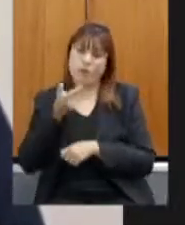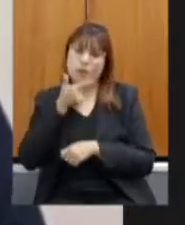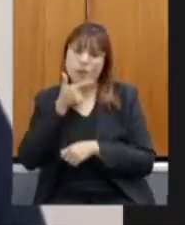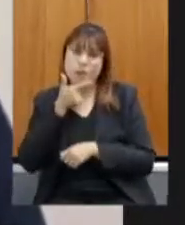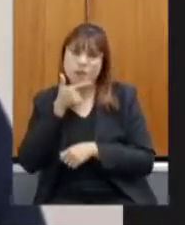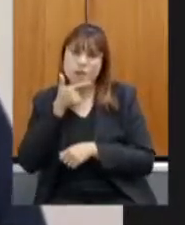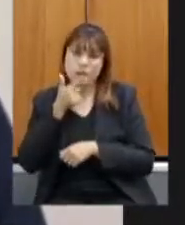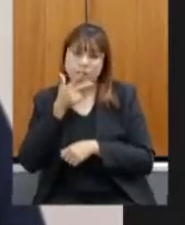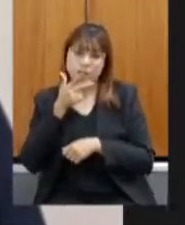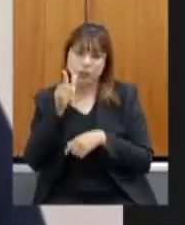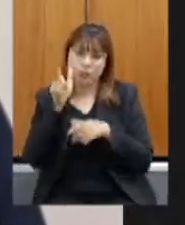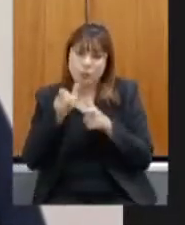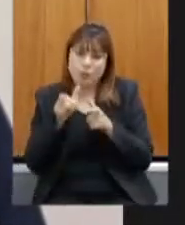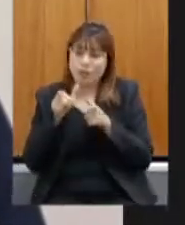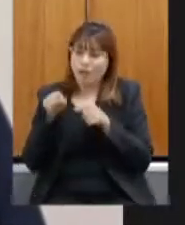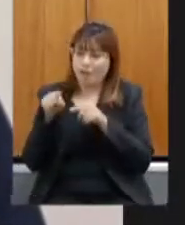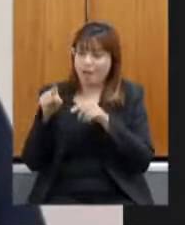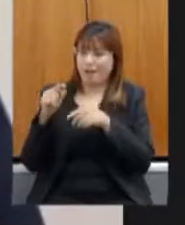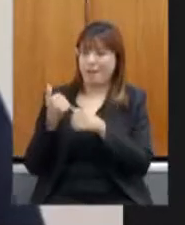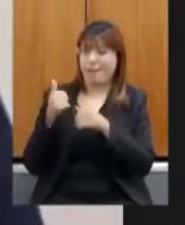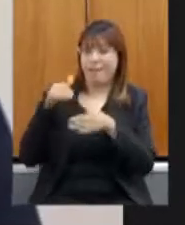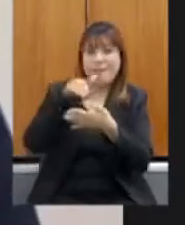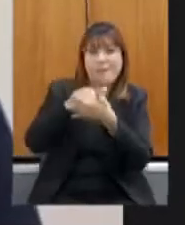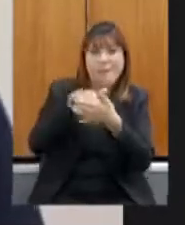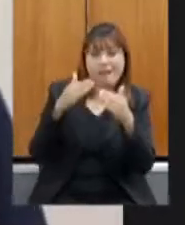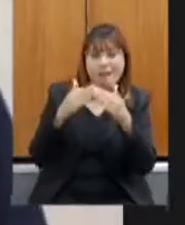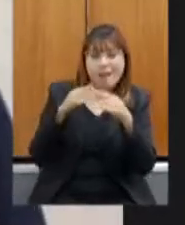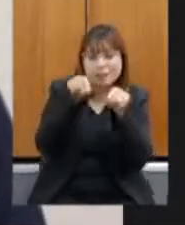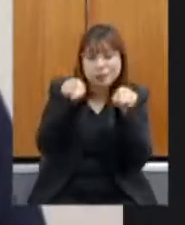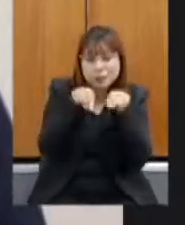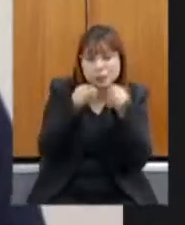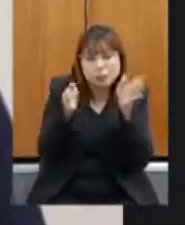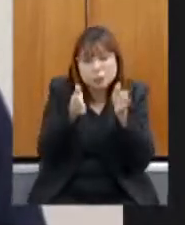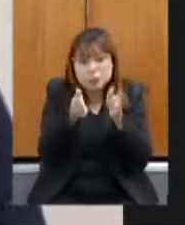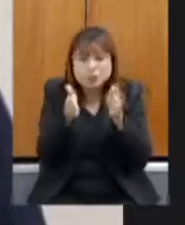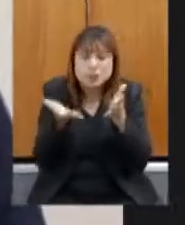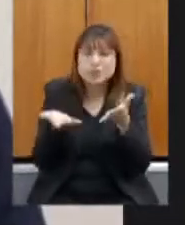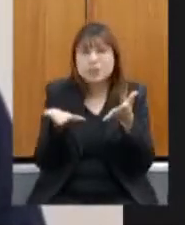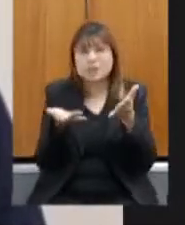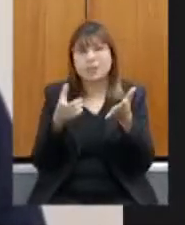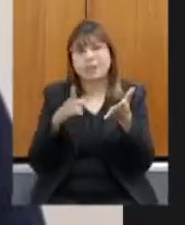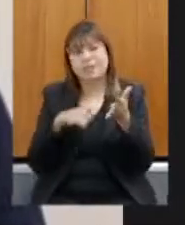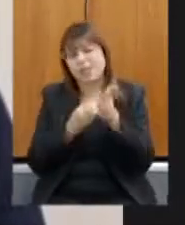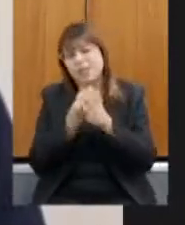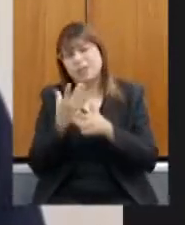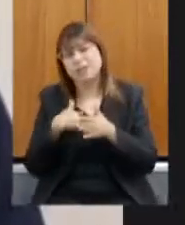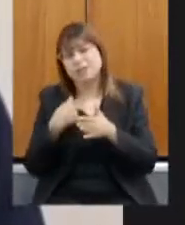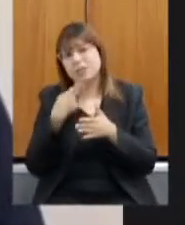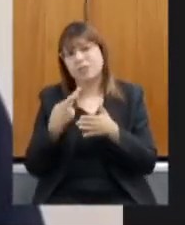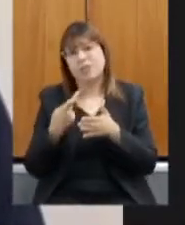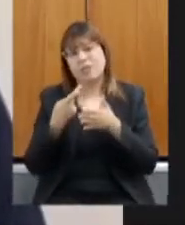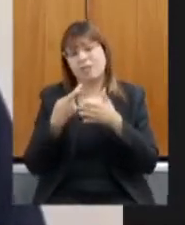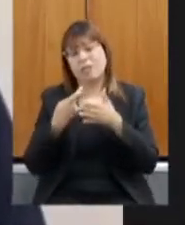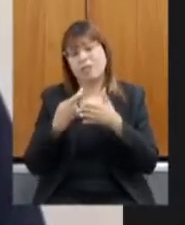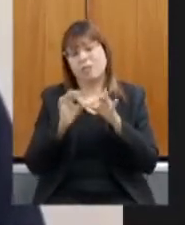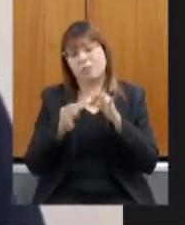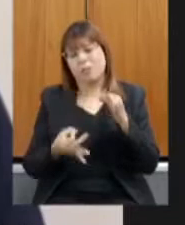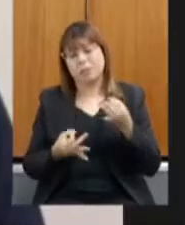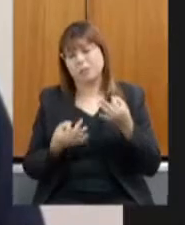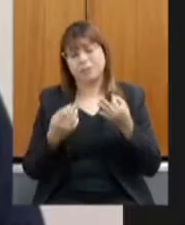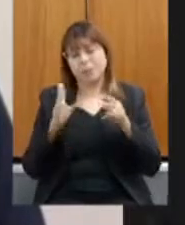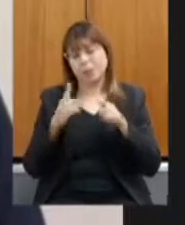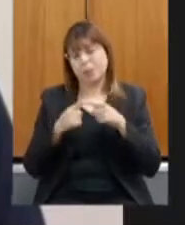fundo um seria o campo por exemplo a gente viu várias questões aqui não vou elencar aqui porque o momento não é isso